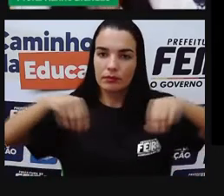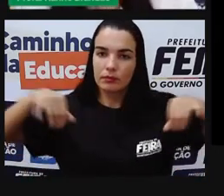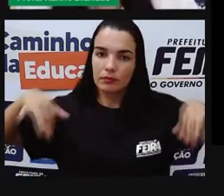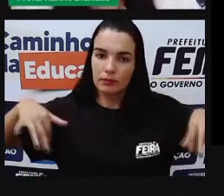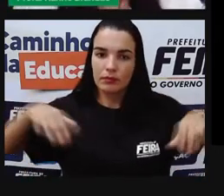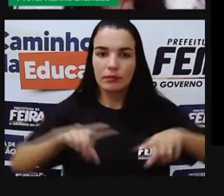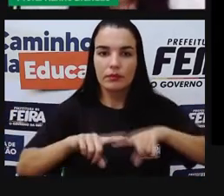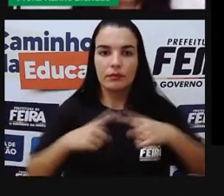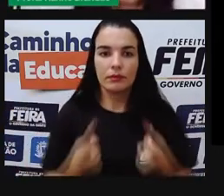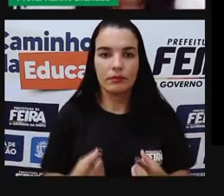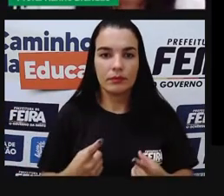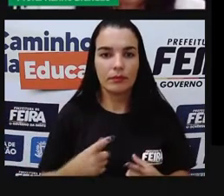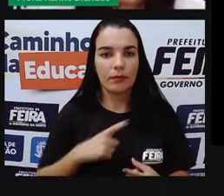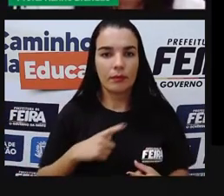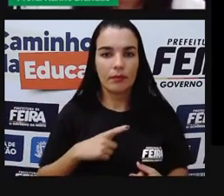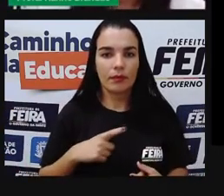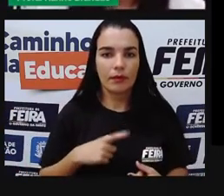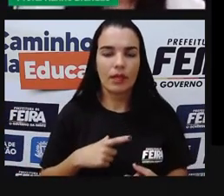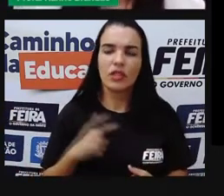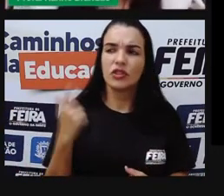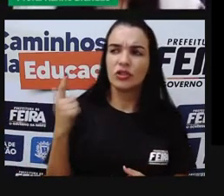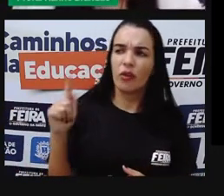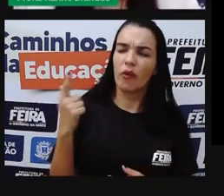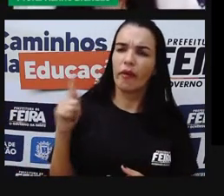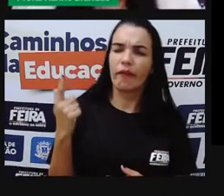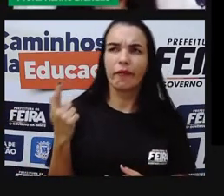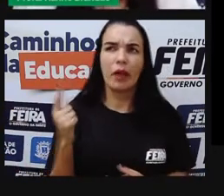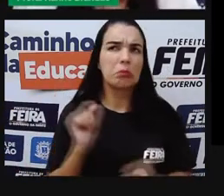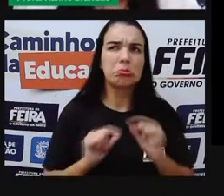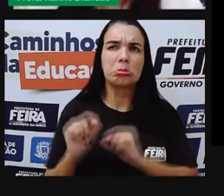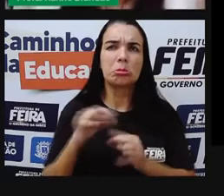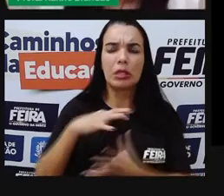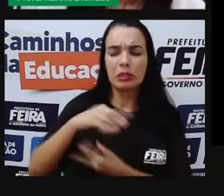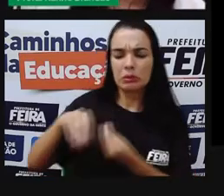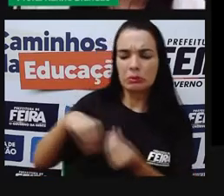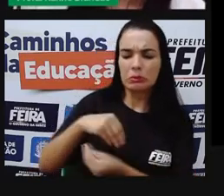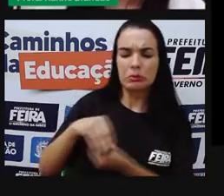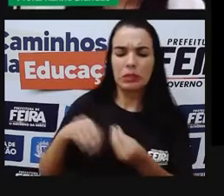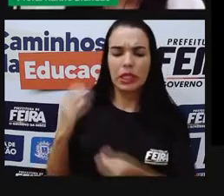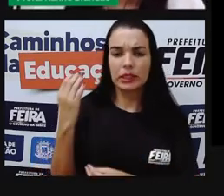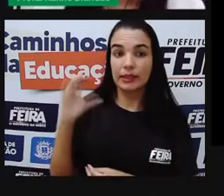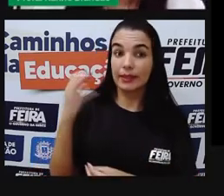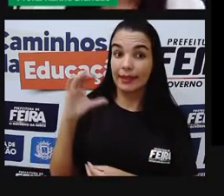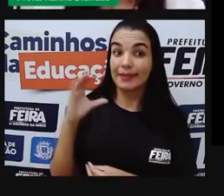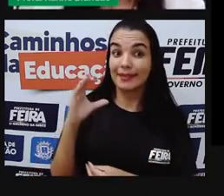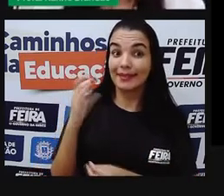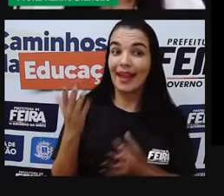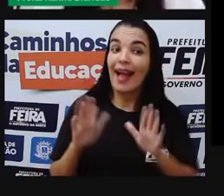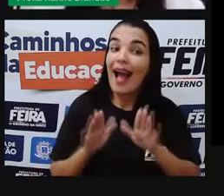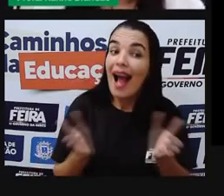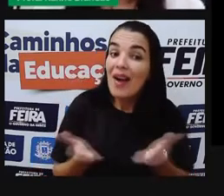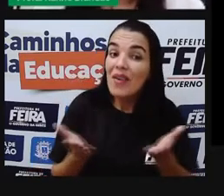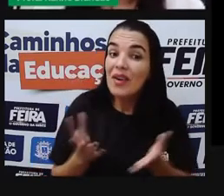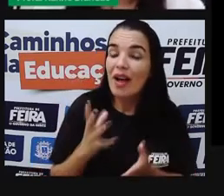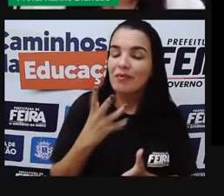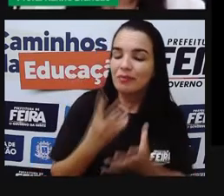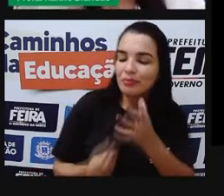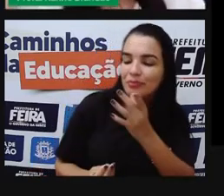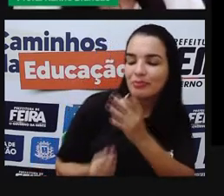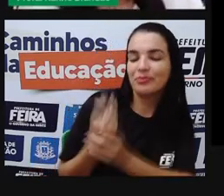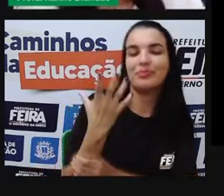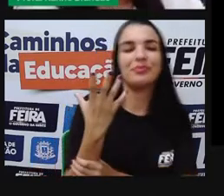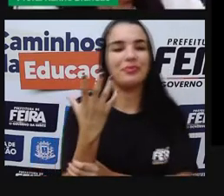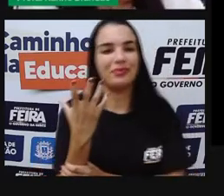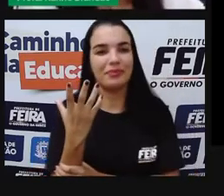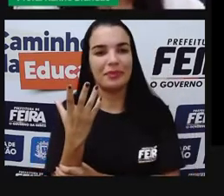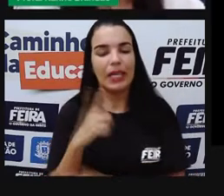a ver com ciência. O território é assunto de geografia pró. O que tem a ver com ciências? Vamos descobrir isso ao longo dessa aula de hoje